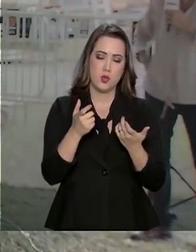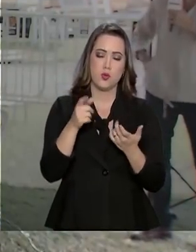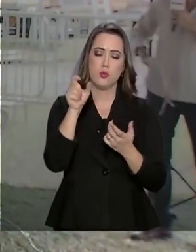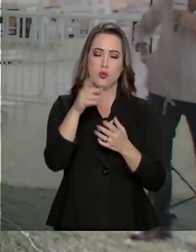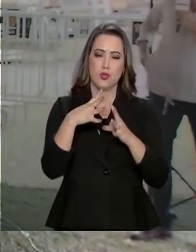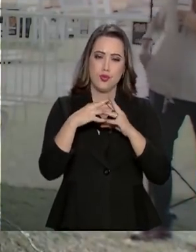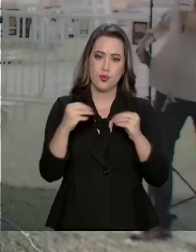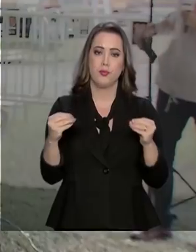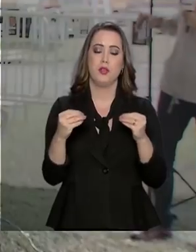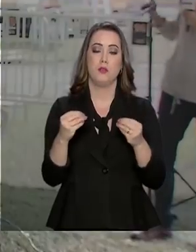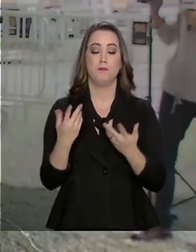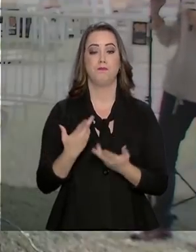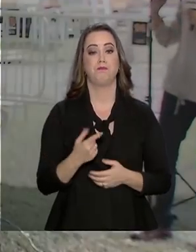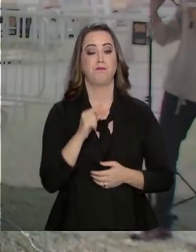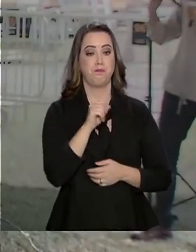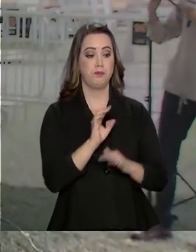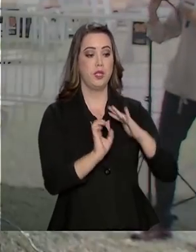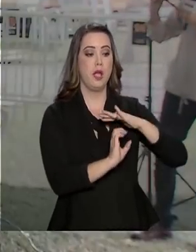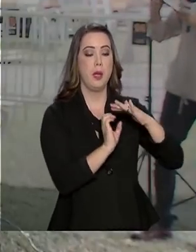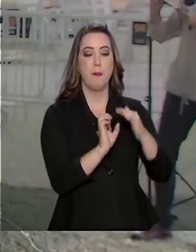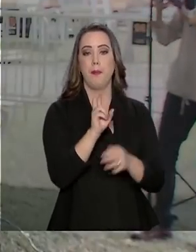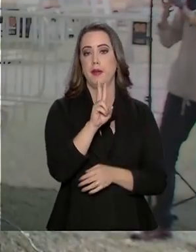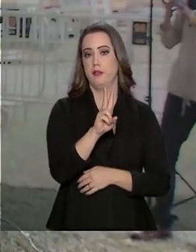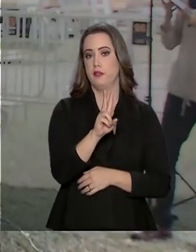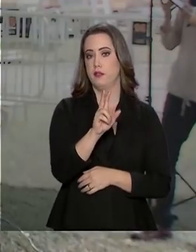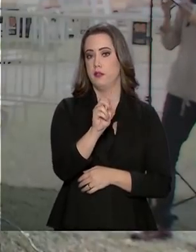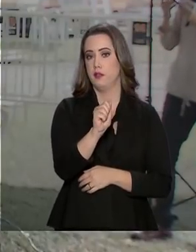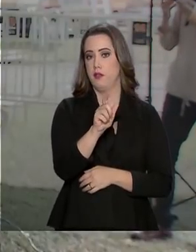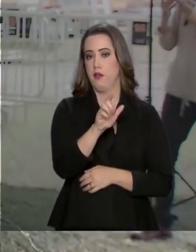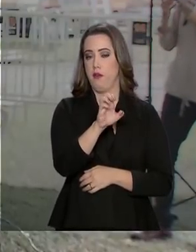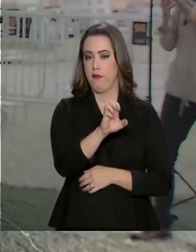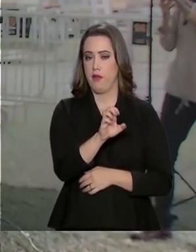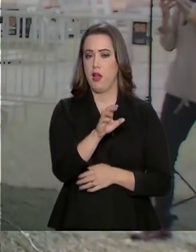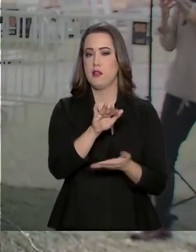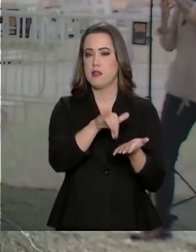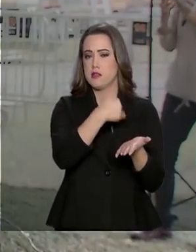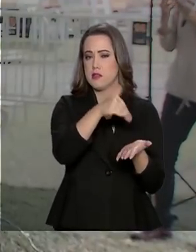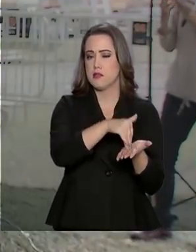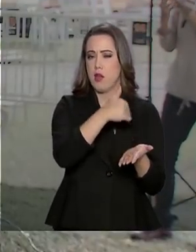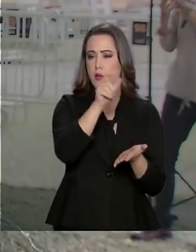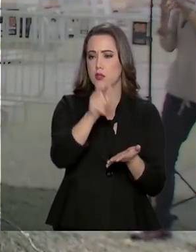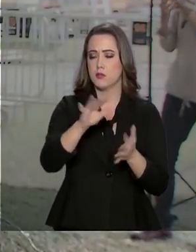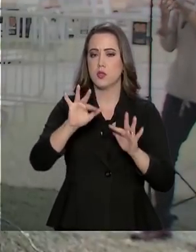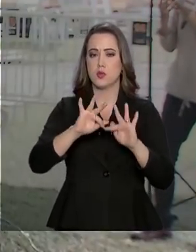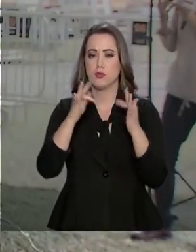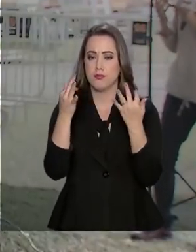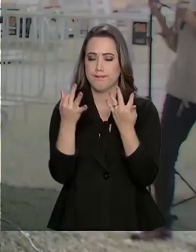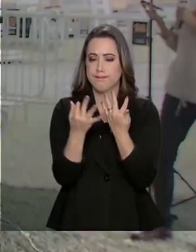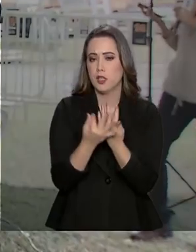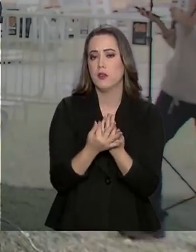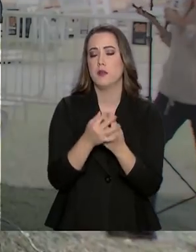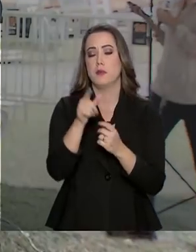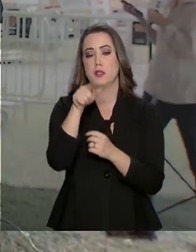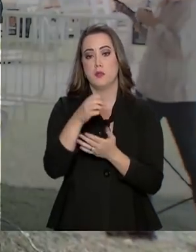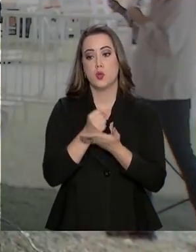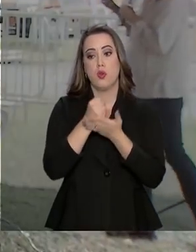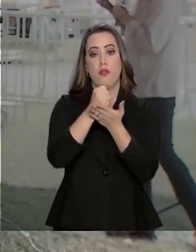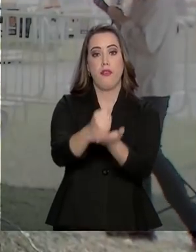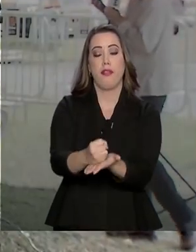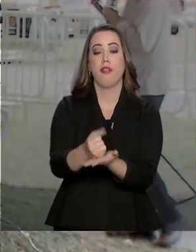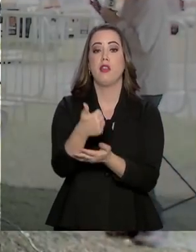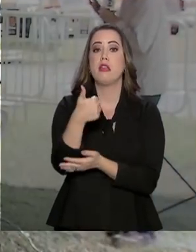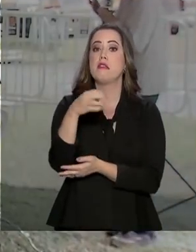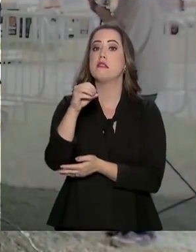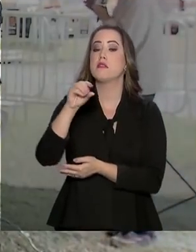um posto de atendimento lá na Estação do Conhecimento para cadastrar os parentes das vítimas que vão receber a doação de 100 mil